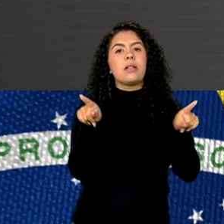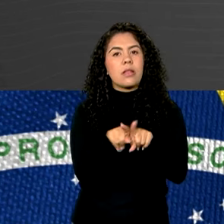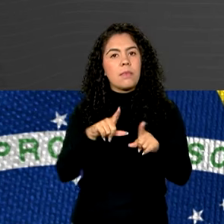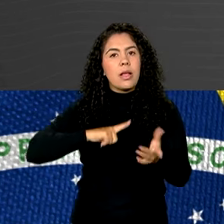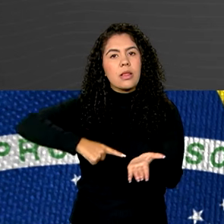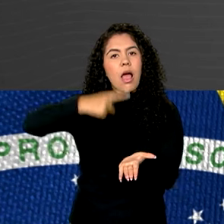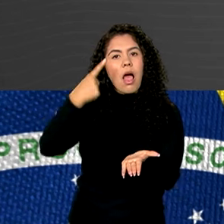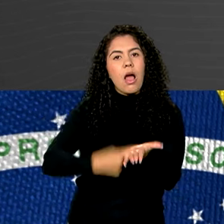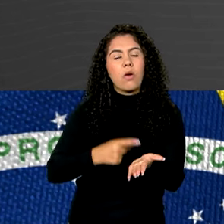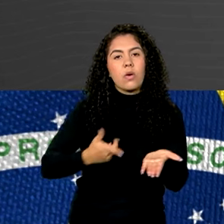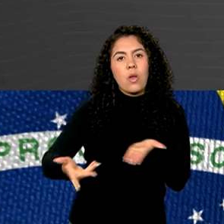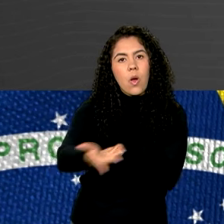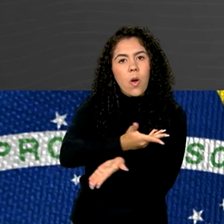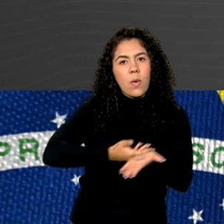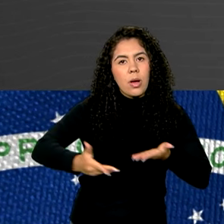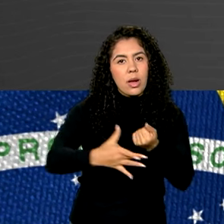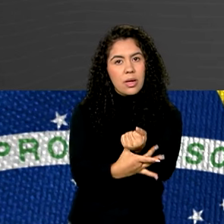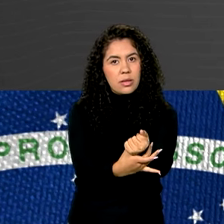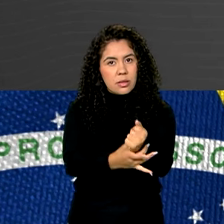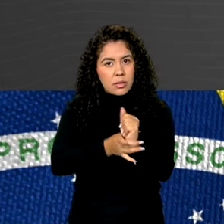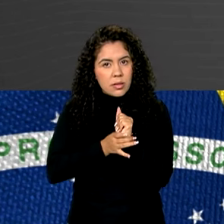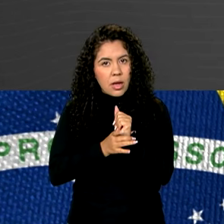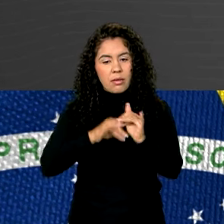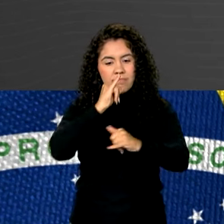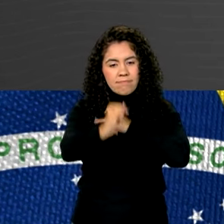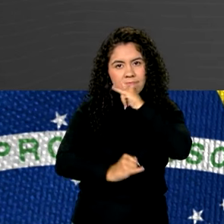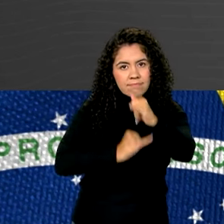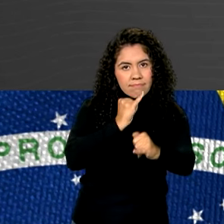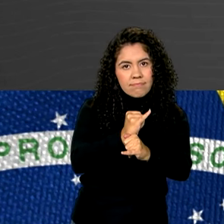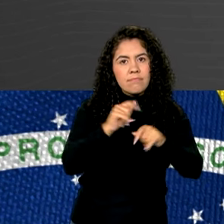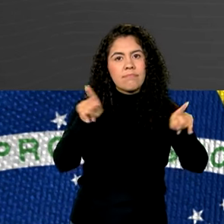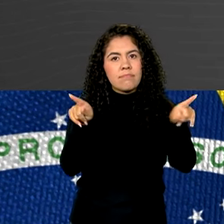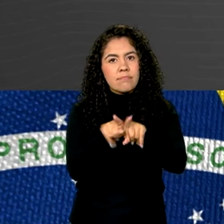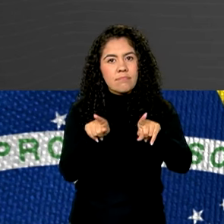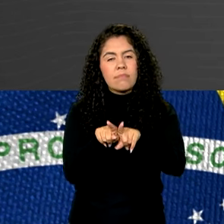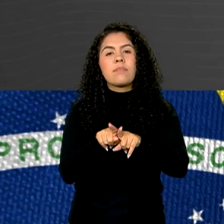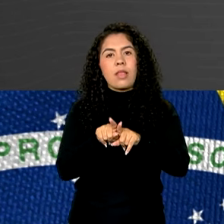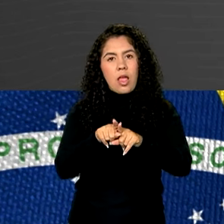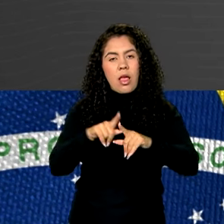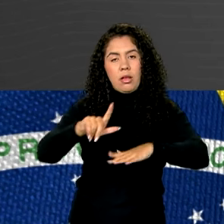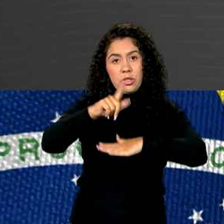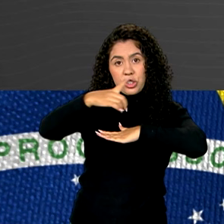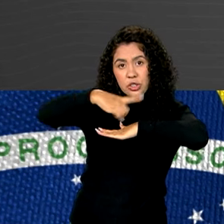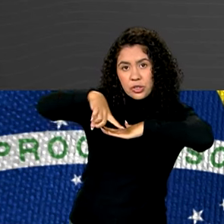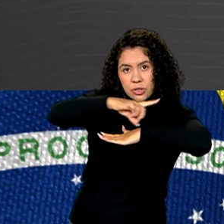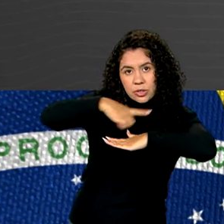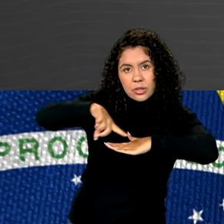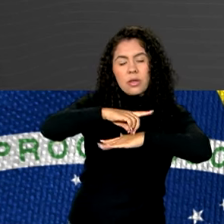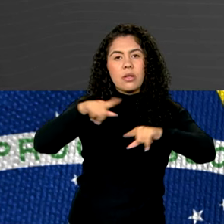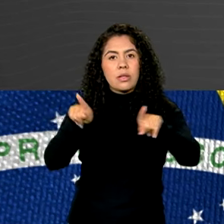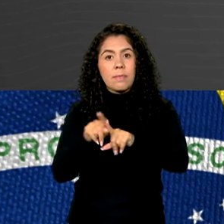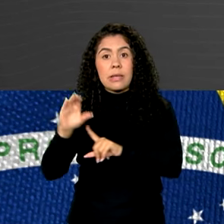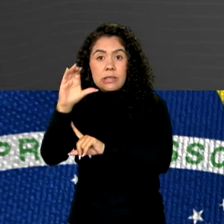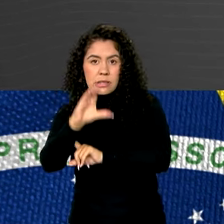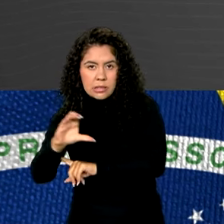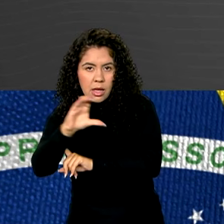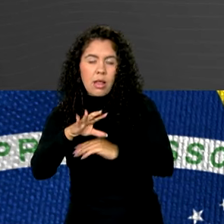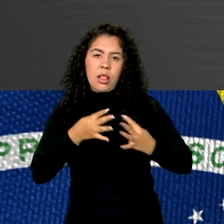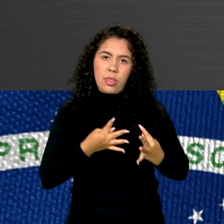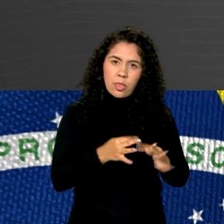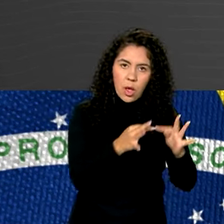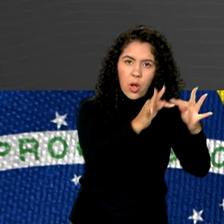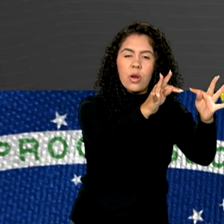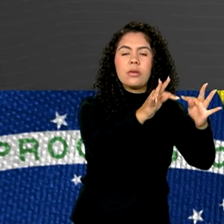cooperação em segurança cibernética, governo digital, extradição, ciência e tecnologia,